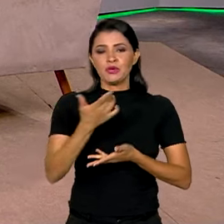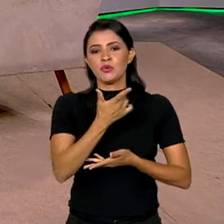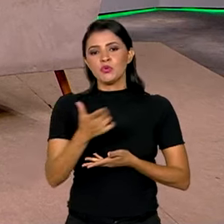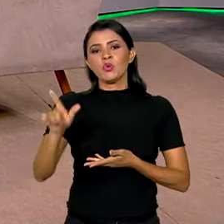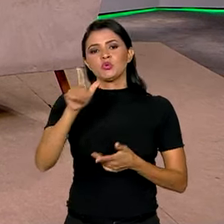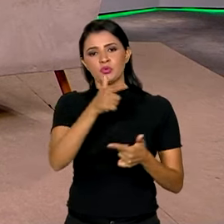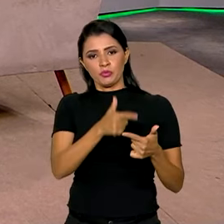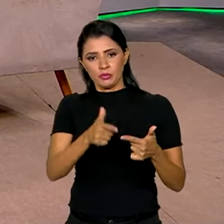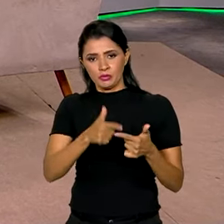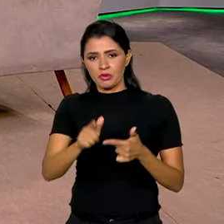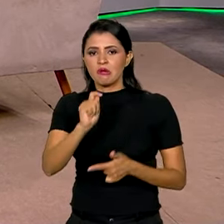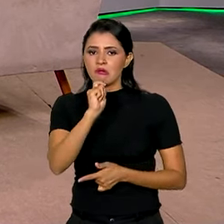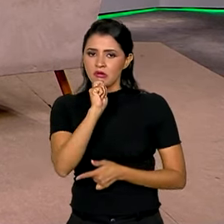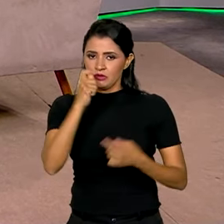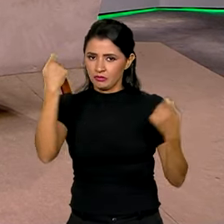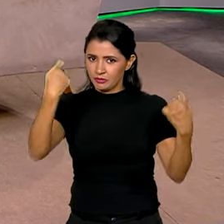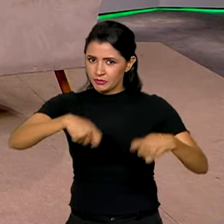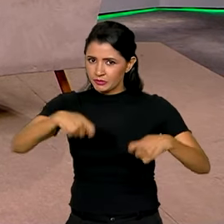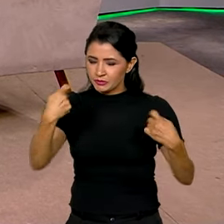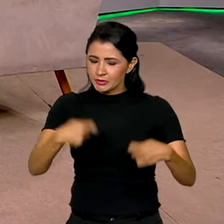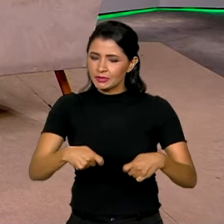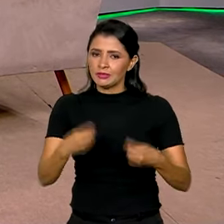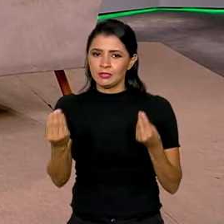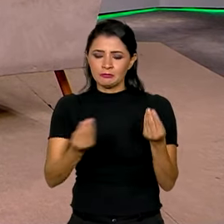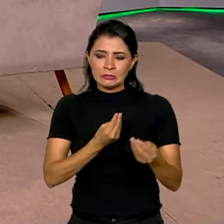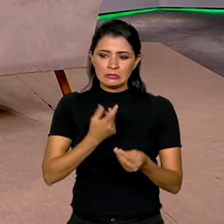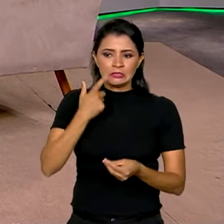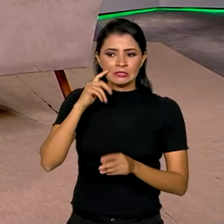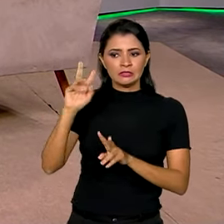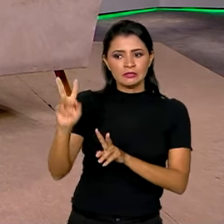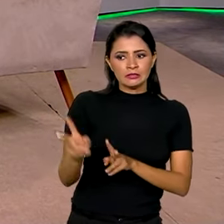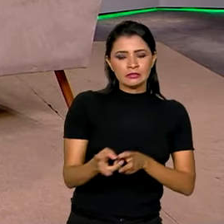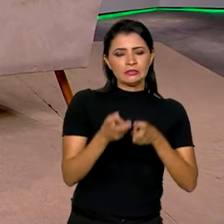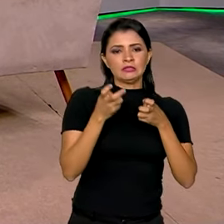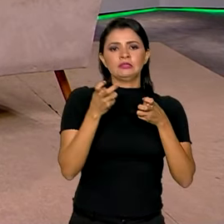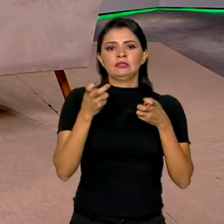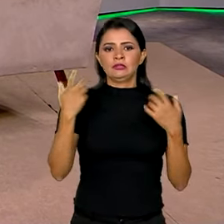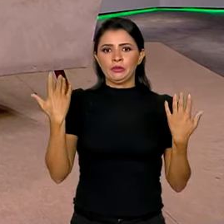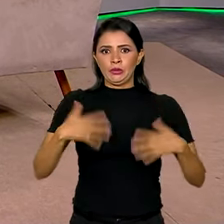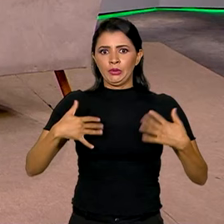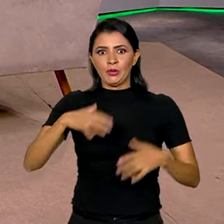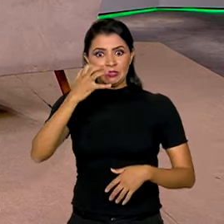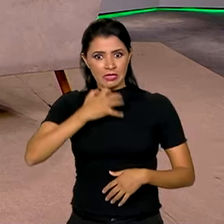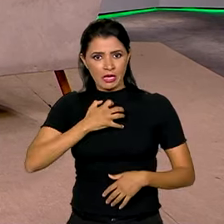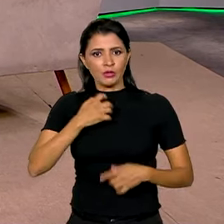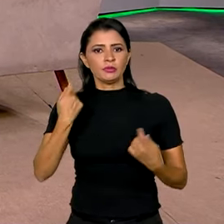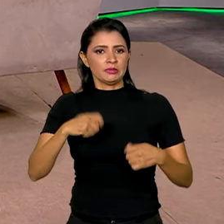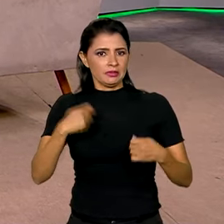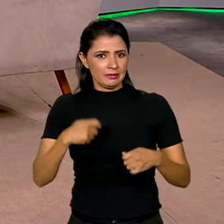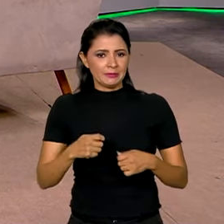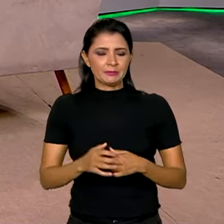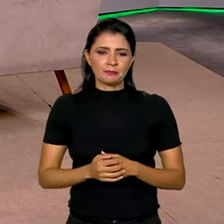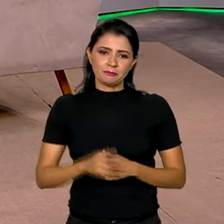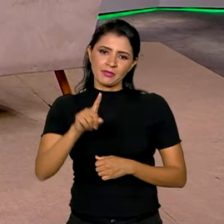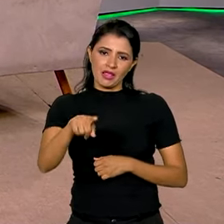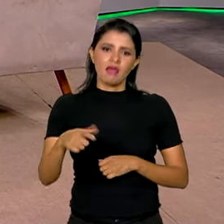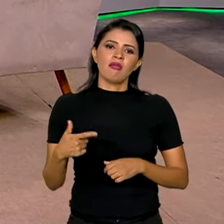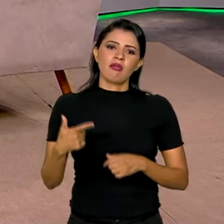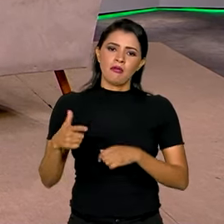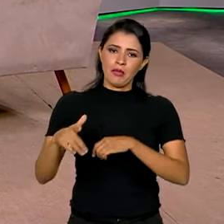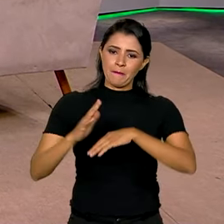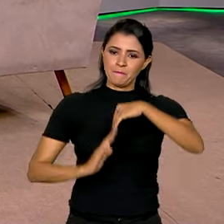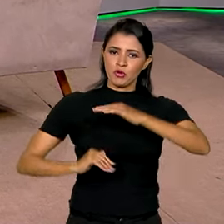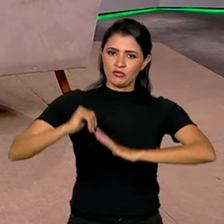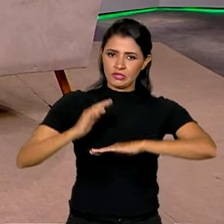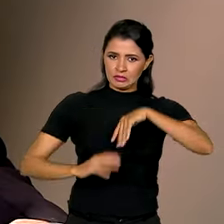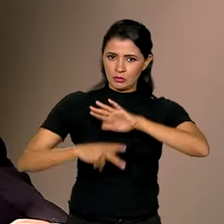que ainda precisamos encarar com mais capacidade é a profissionalização do